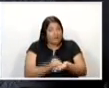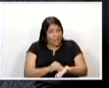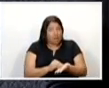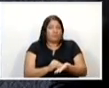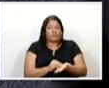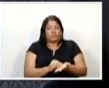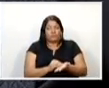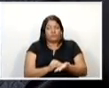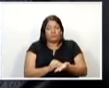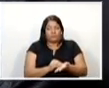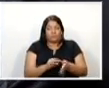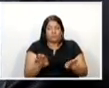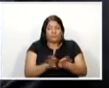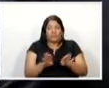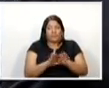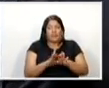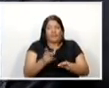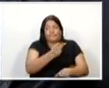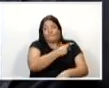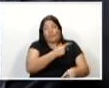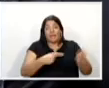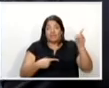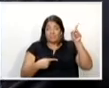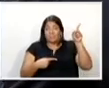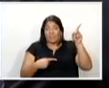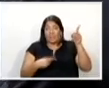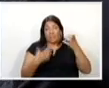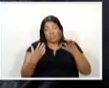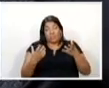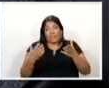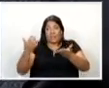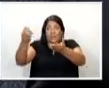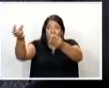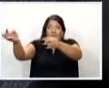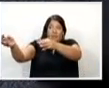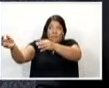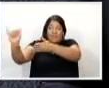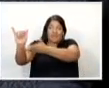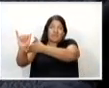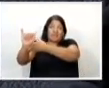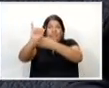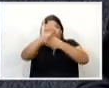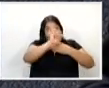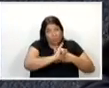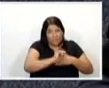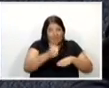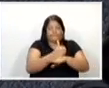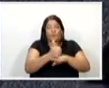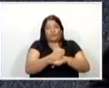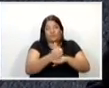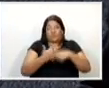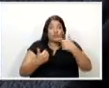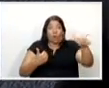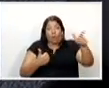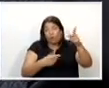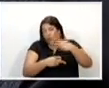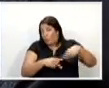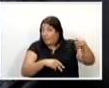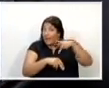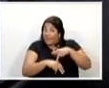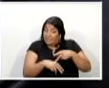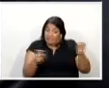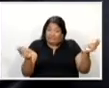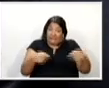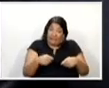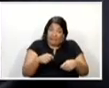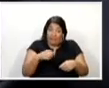A presidência da República tem tido a ideia mirabolante de trazer profissionais de outros países, eu não sei se competentes ou não, não cabe a mim aqui dizer isso, mas